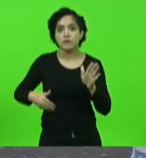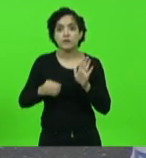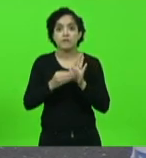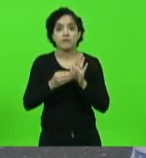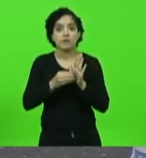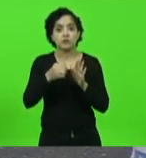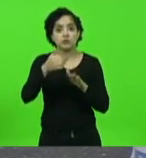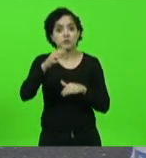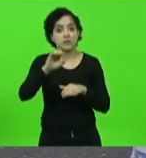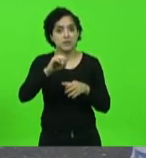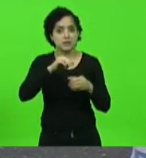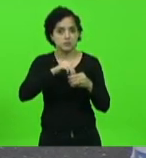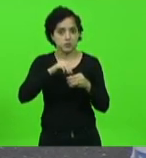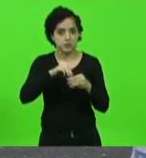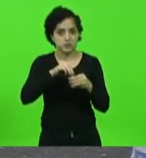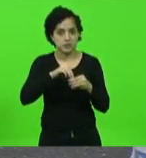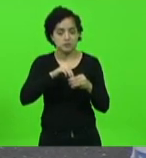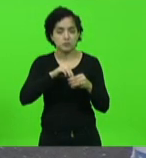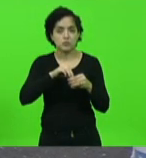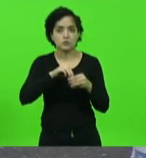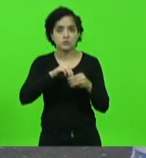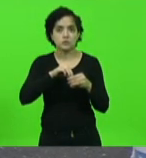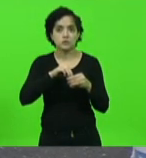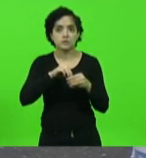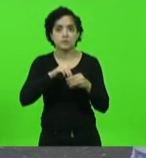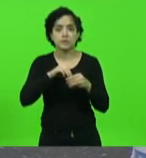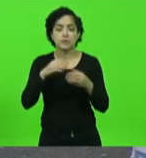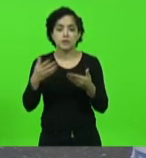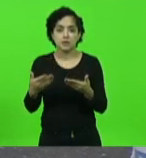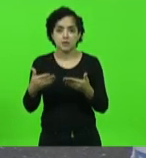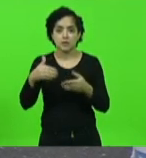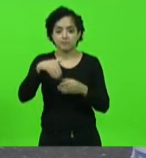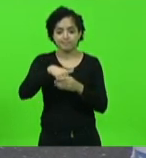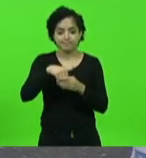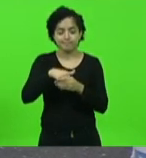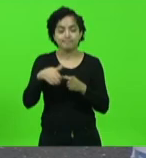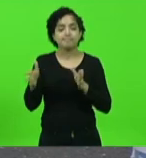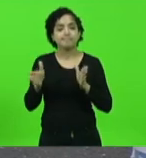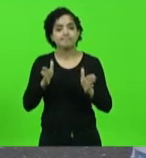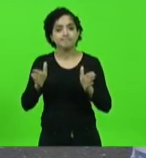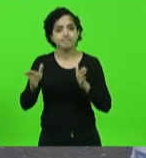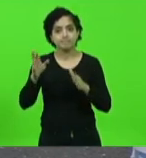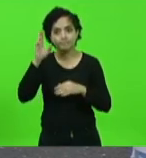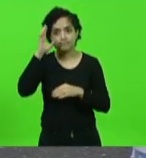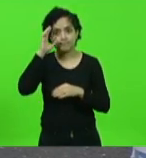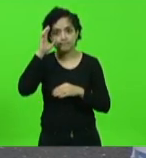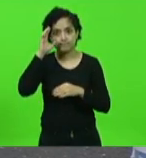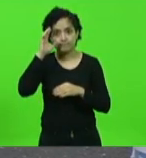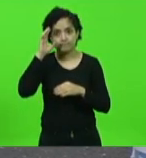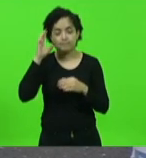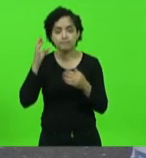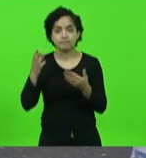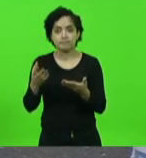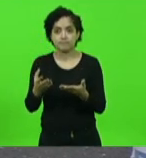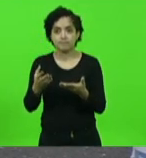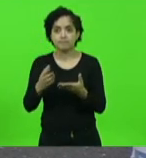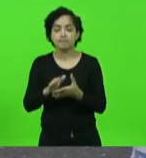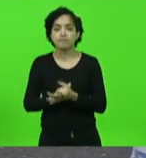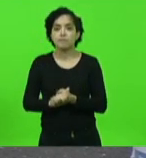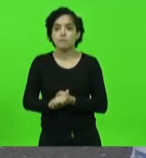municípios cujo mandato do governador Raimundo Colombo no seu primeiro mandato tendo